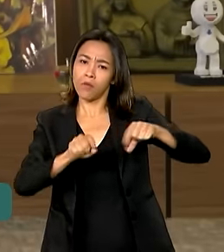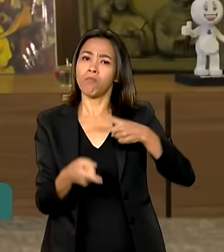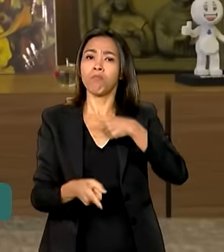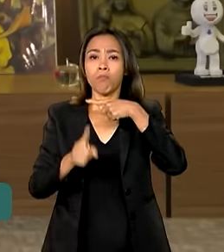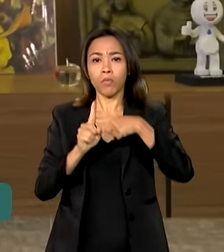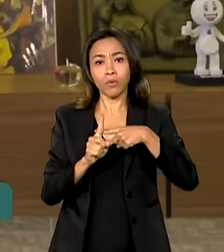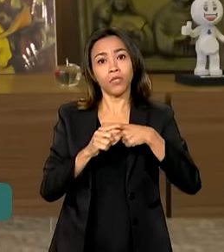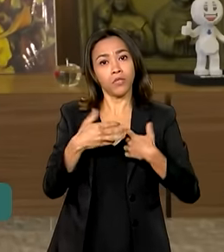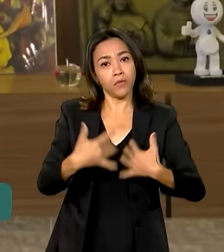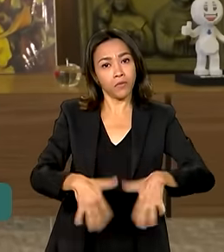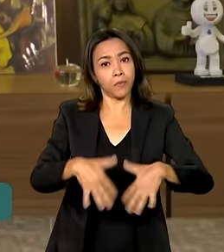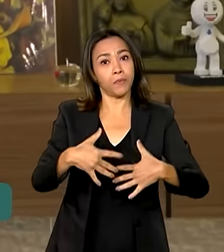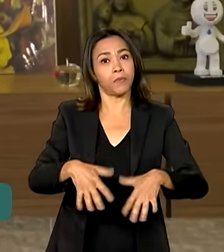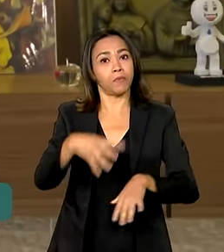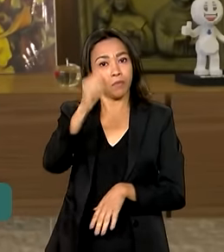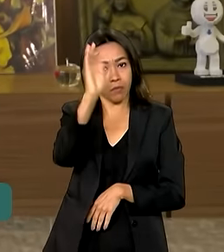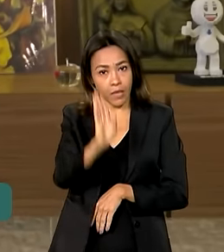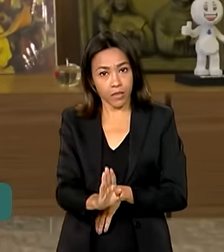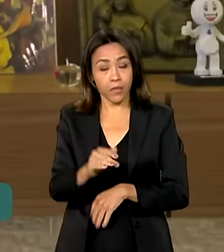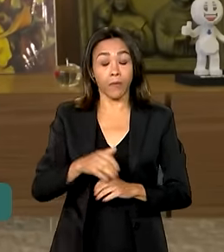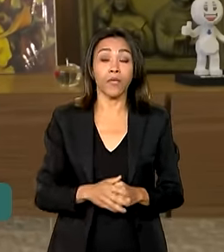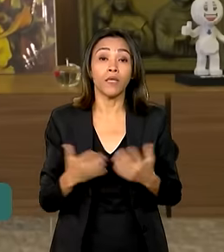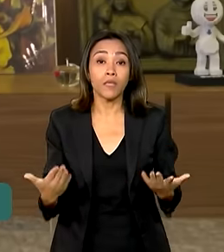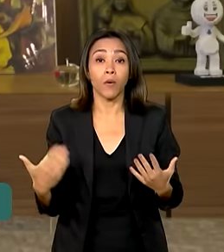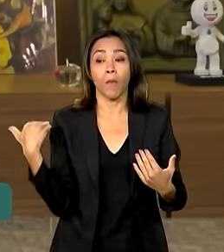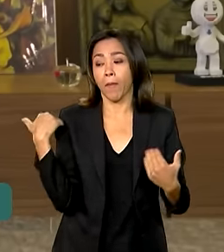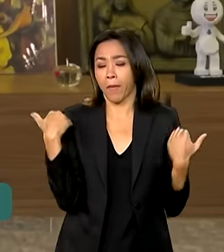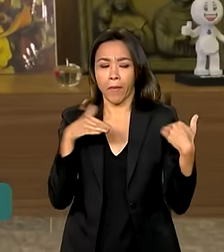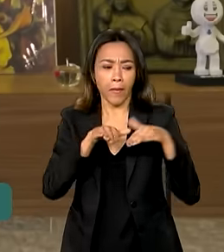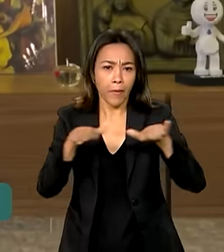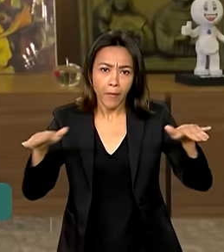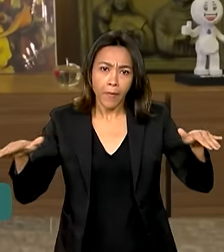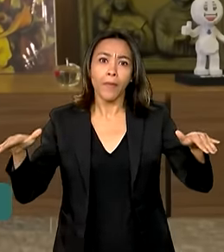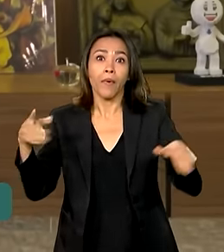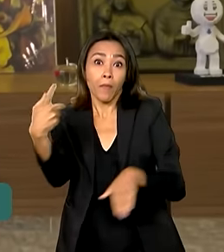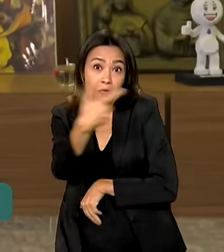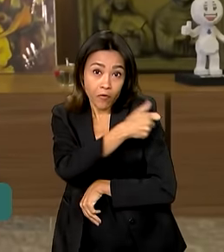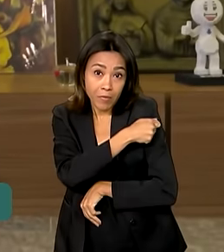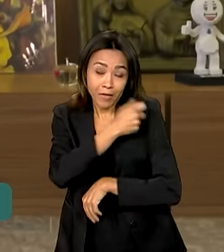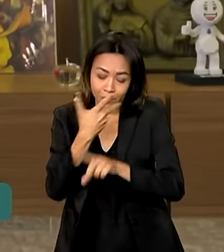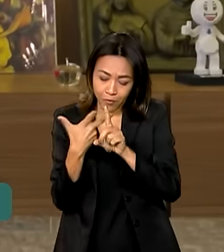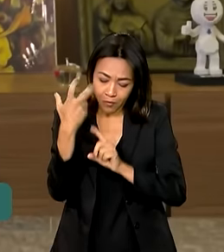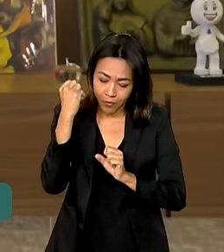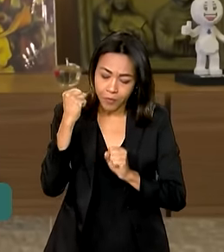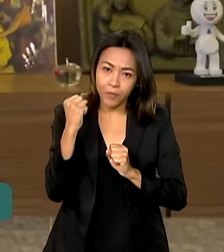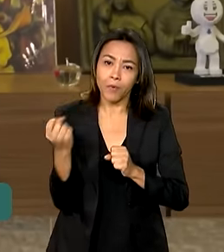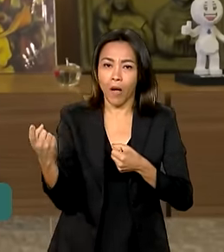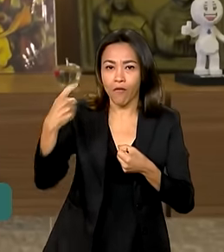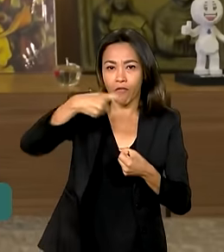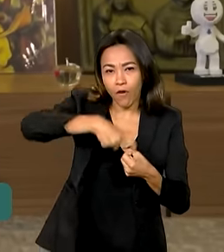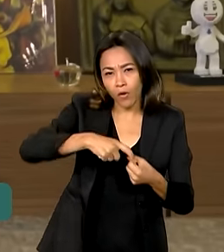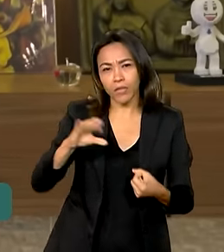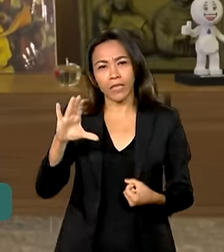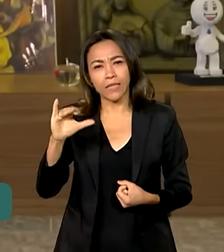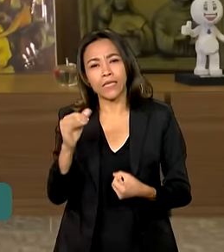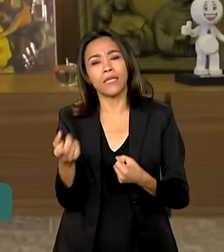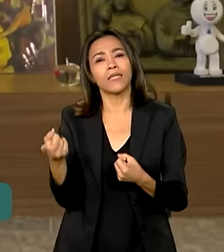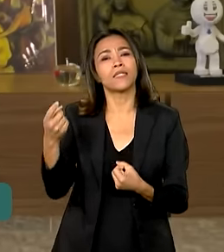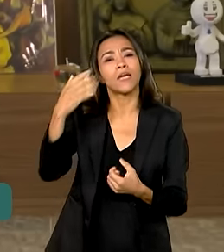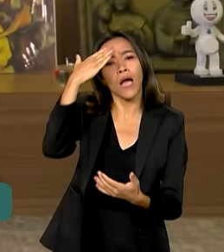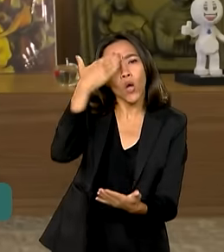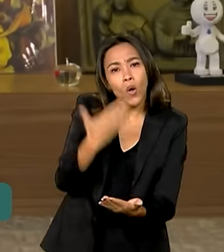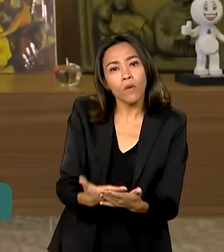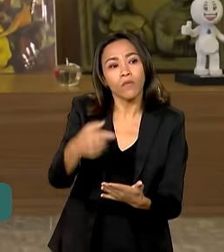nosso país. O Movimento pela Vacinação venceu, com a volta da ciência, da confiança da